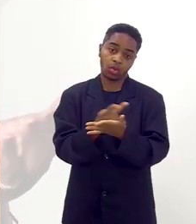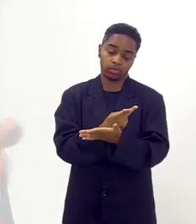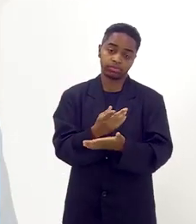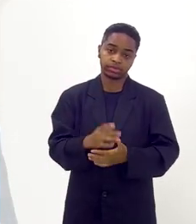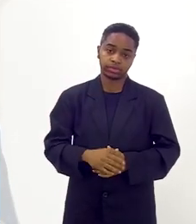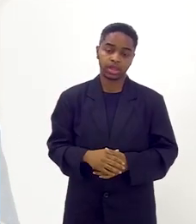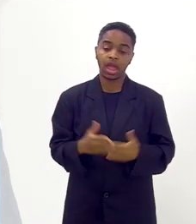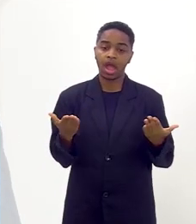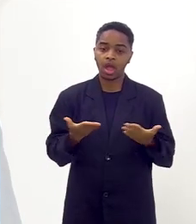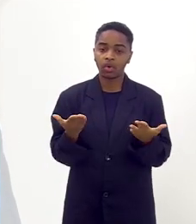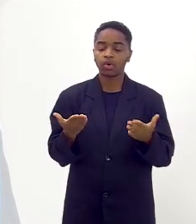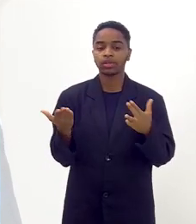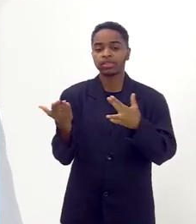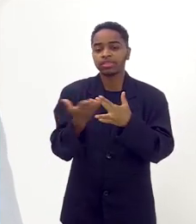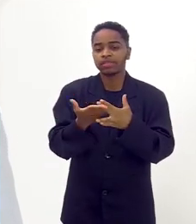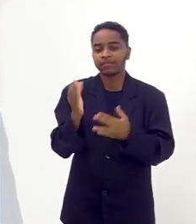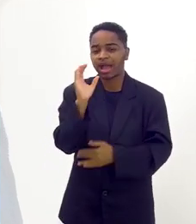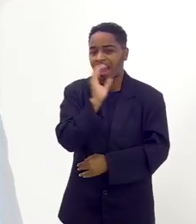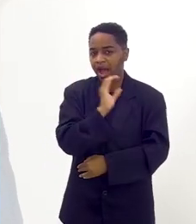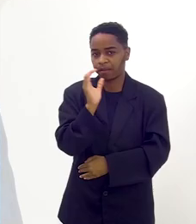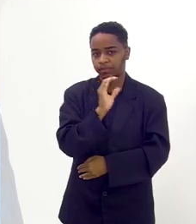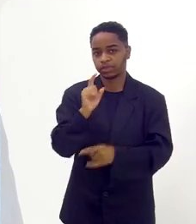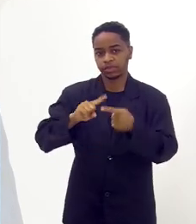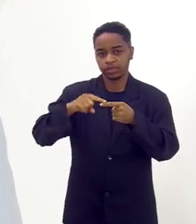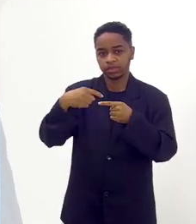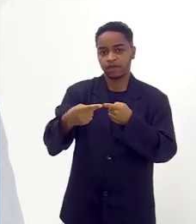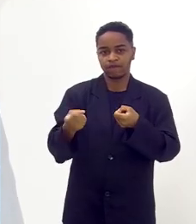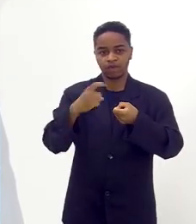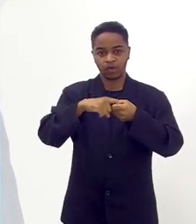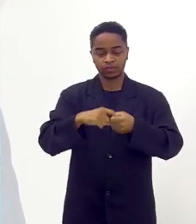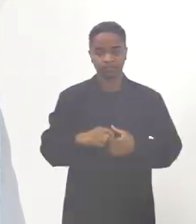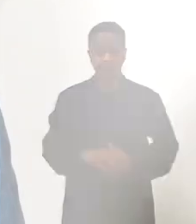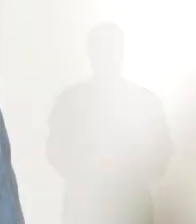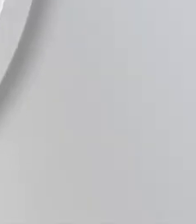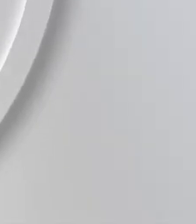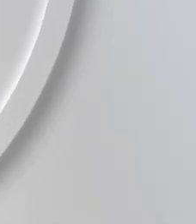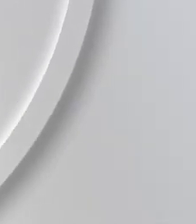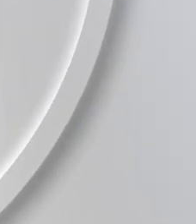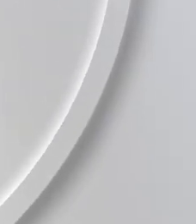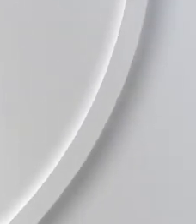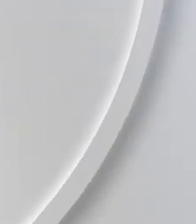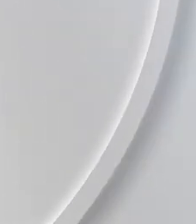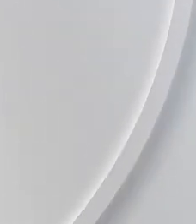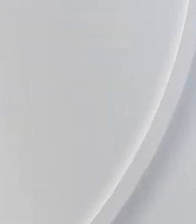acontecem. Nós vamos no intervalozinho, bem rápido, e voltamos já.